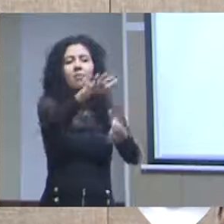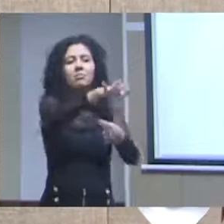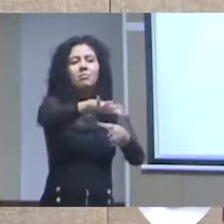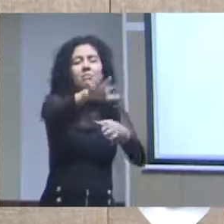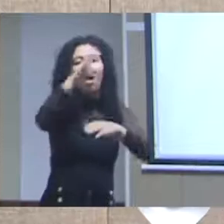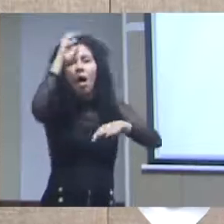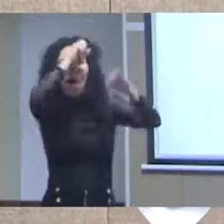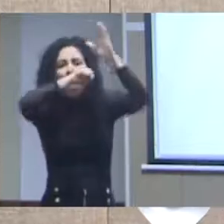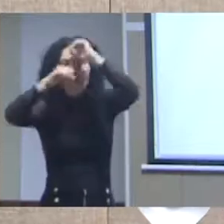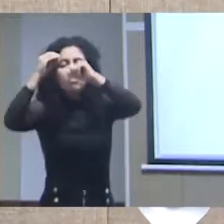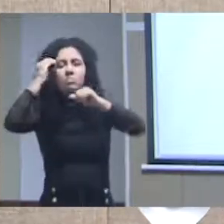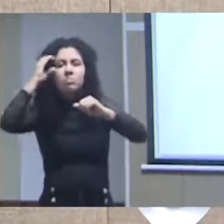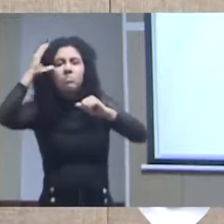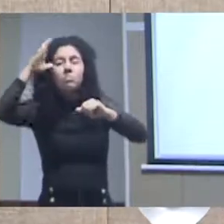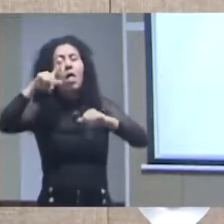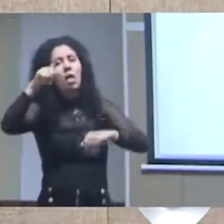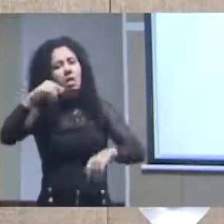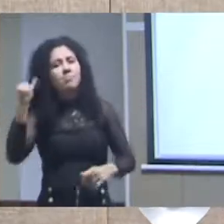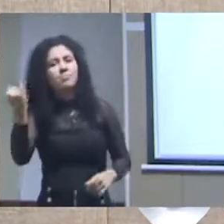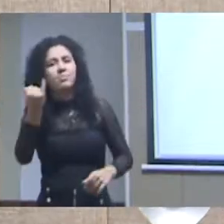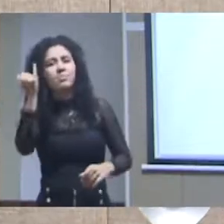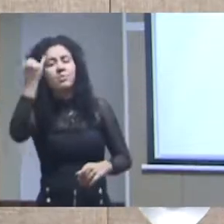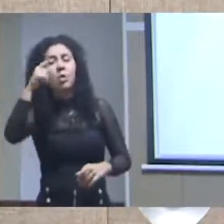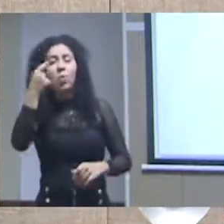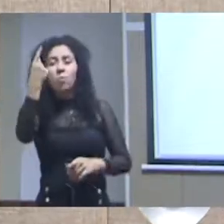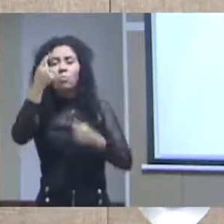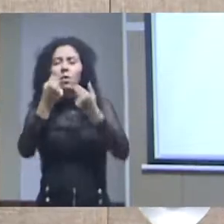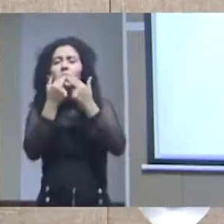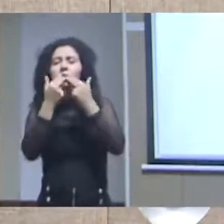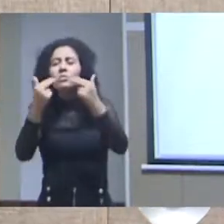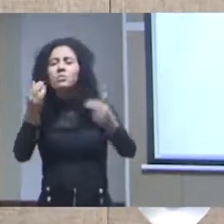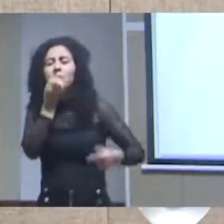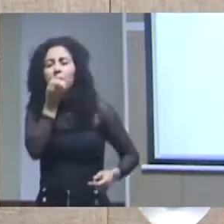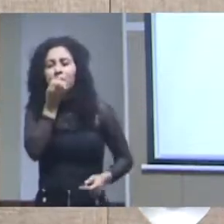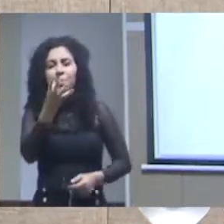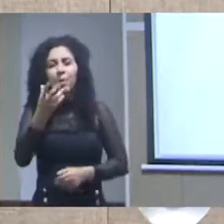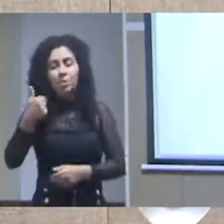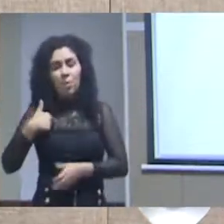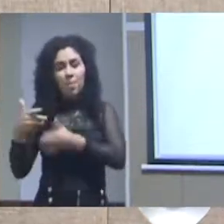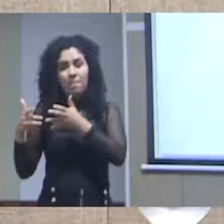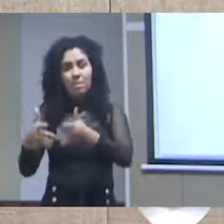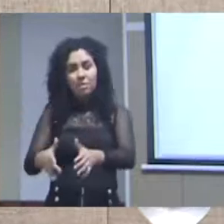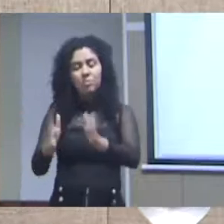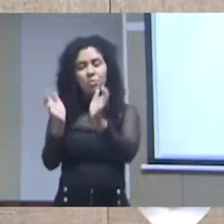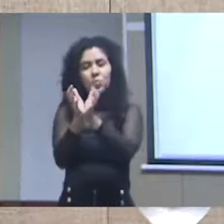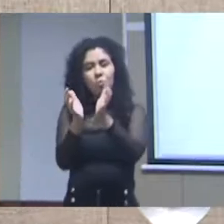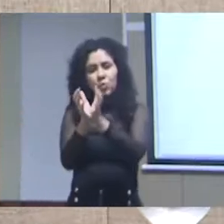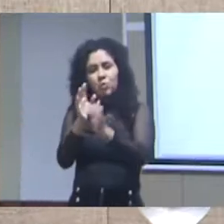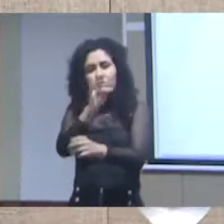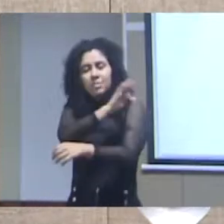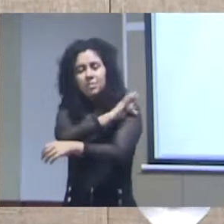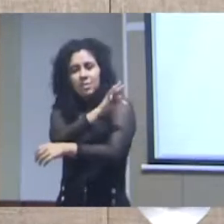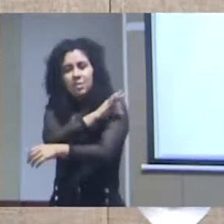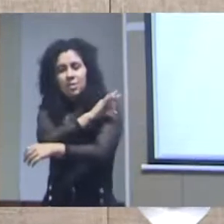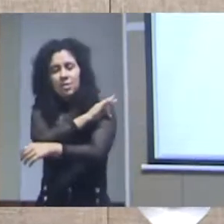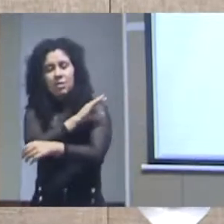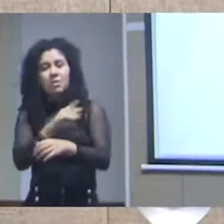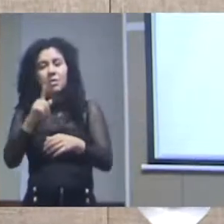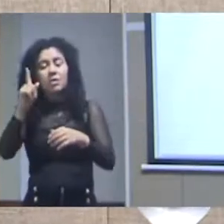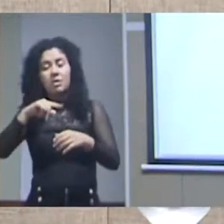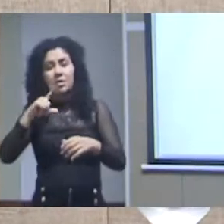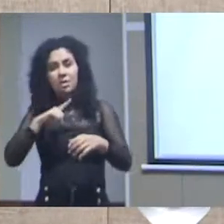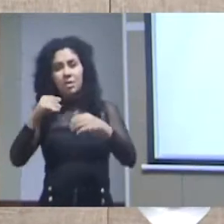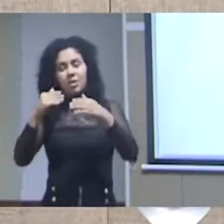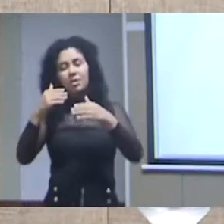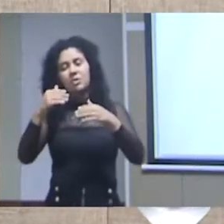então esse é um ponto extremamente importante e aí uma notícia boa eu participo de um grupo técnico de discussão com o pessoal da INDA da Infraestrutura Nacional de Dados Abertos